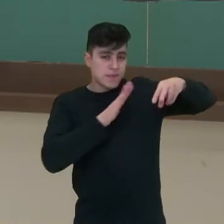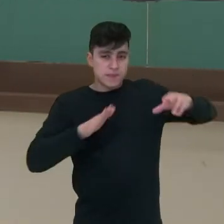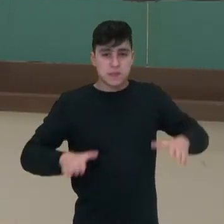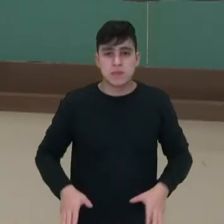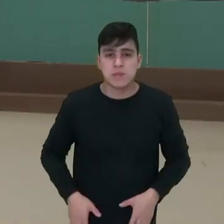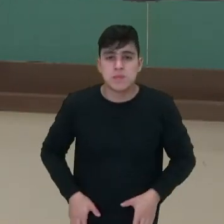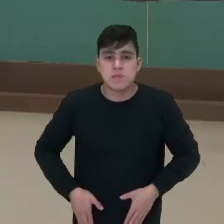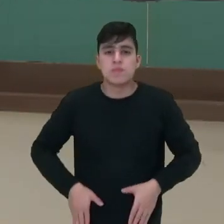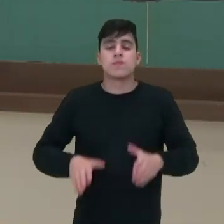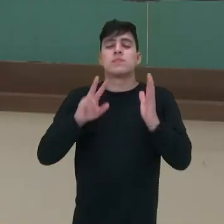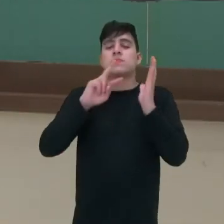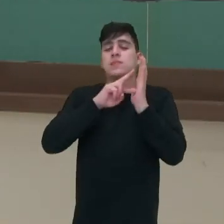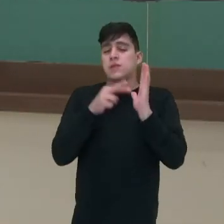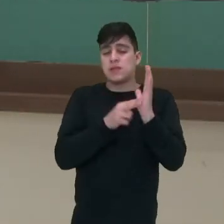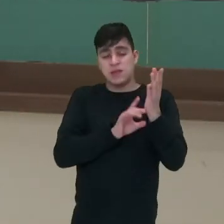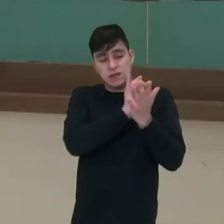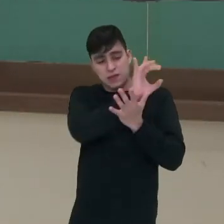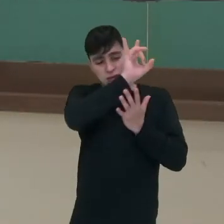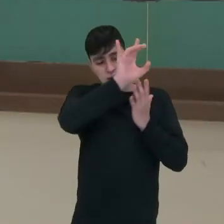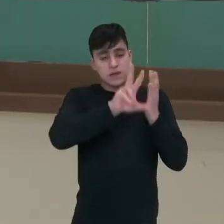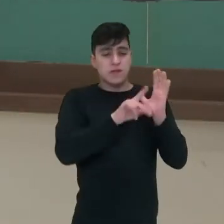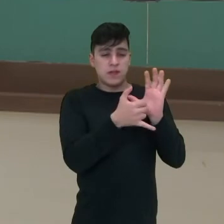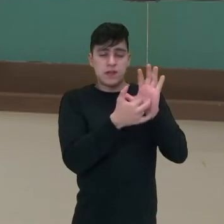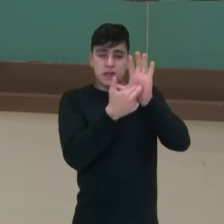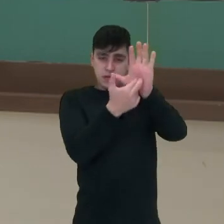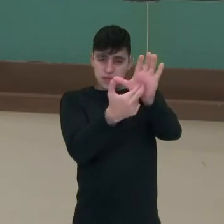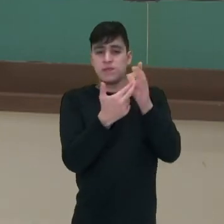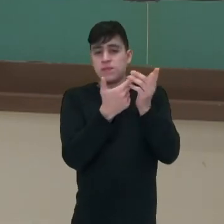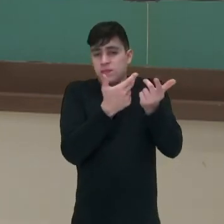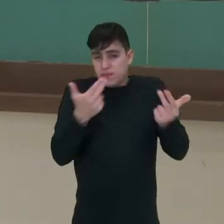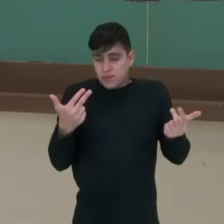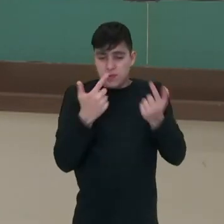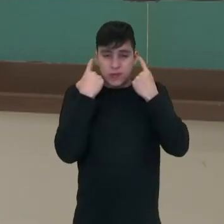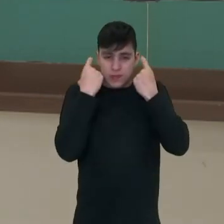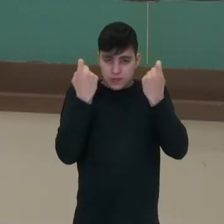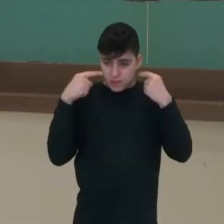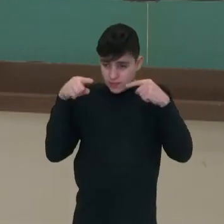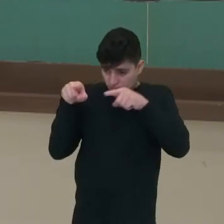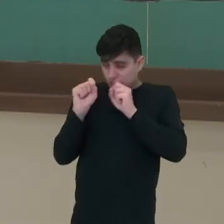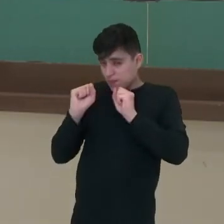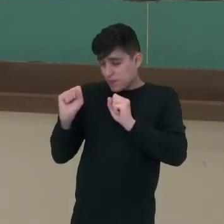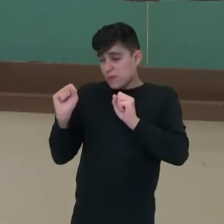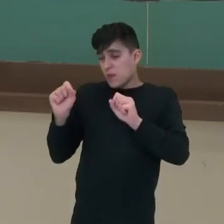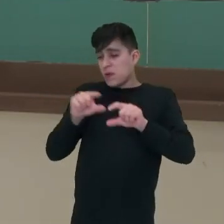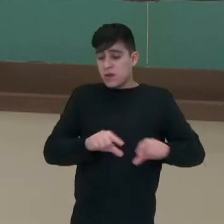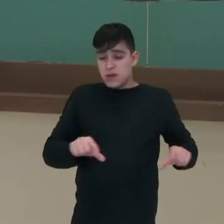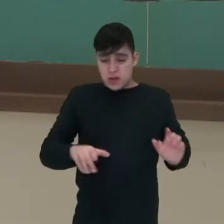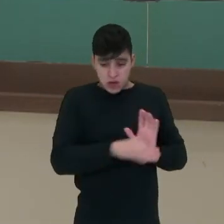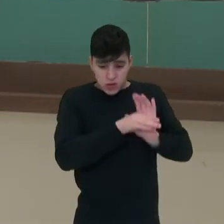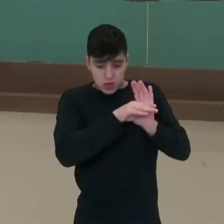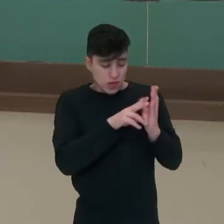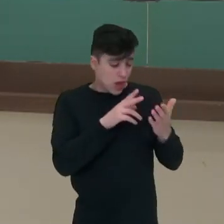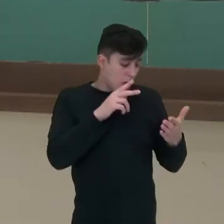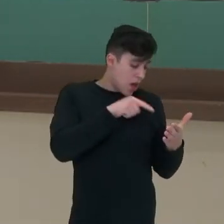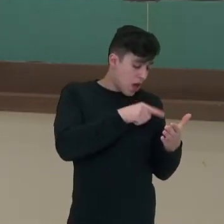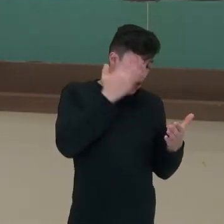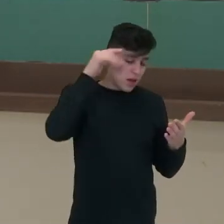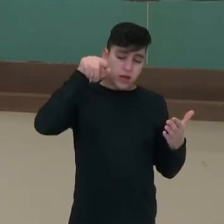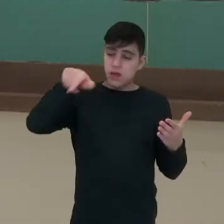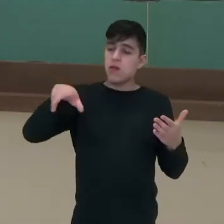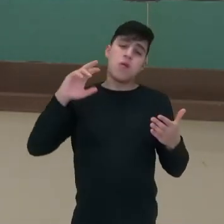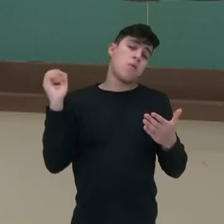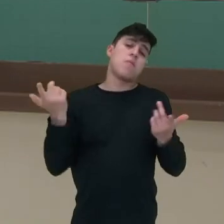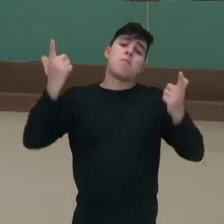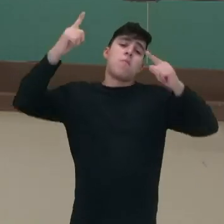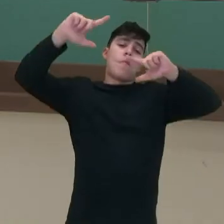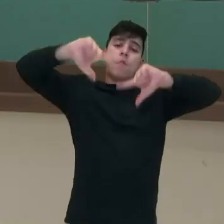saber que cada figura vai representar algum tipo de som. Ela pode ter uma legenda, como tem aqui essa aqui, ou ela